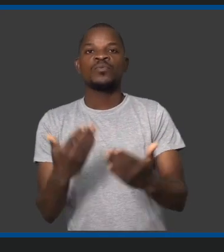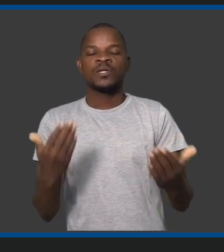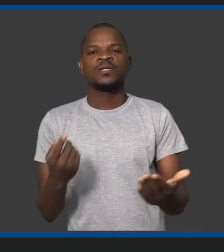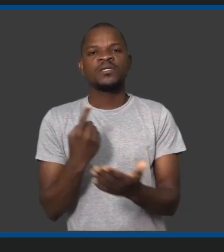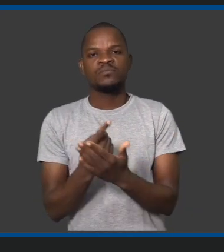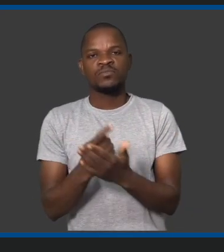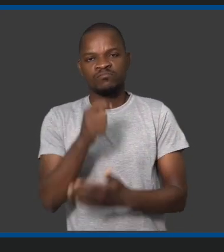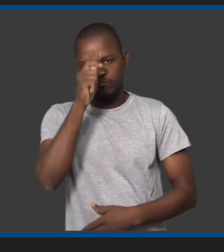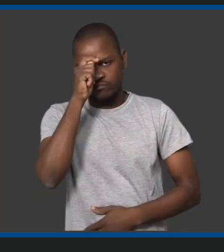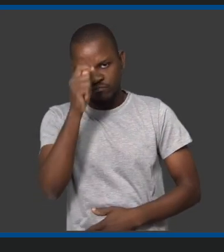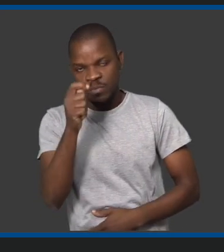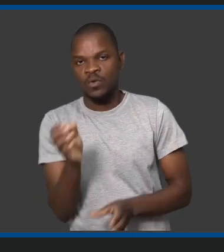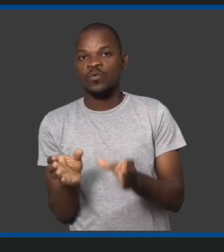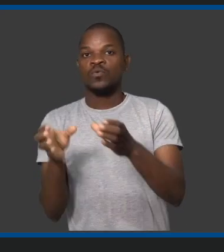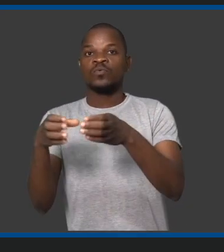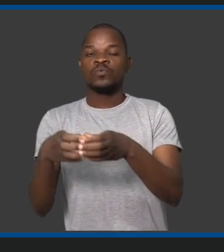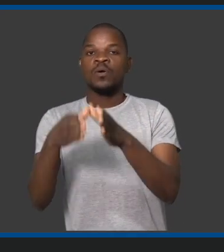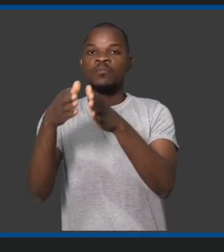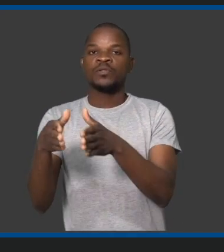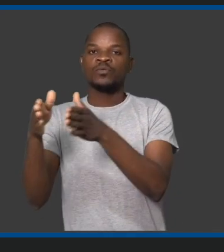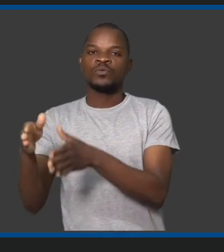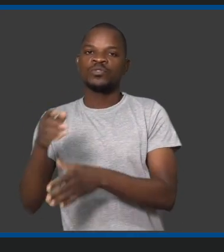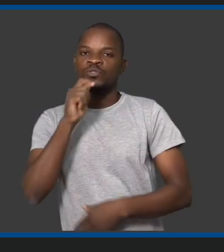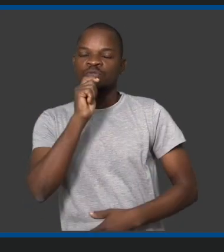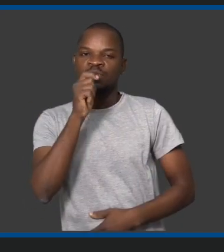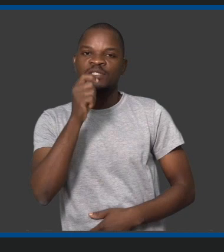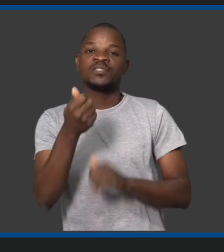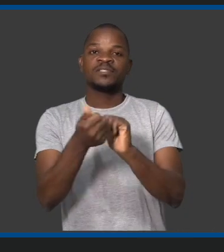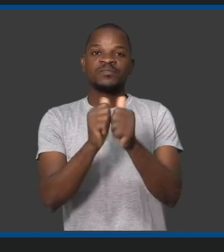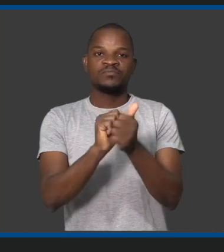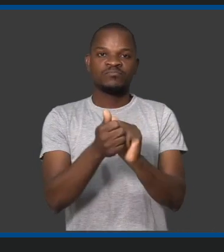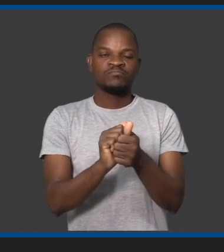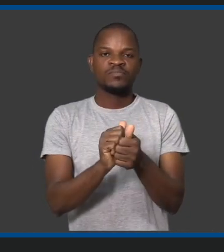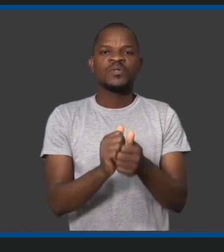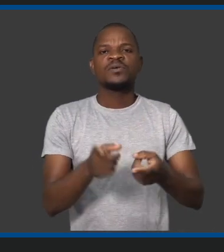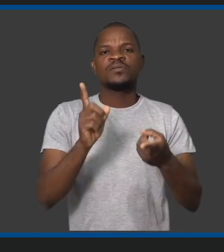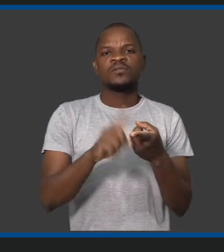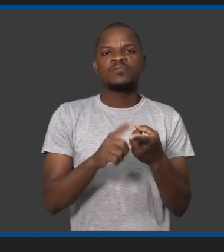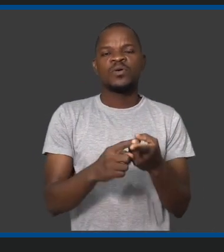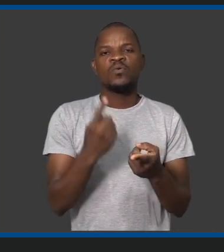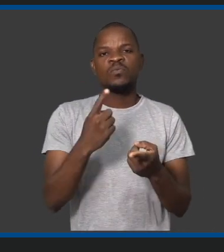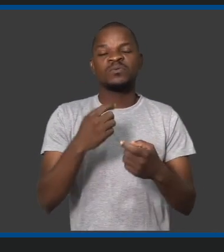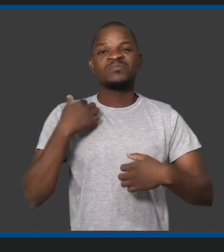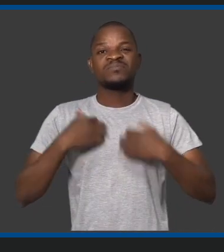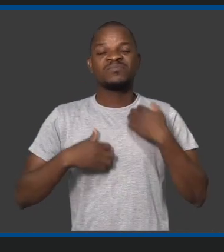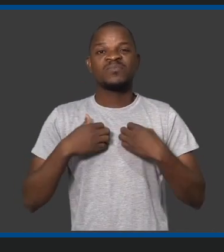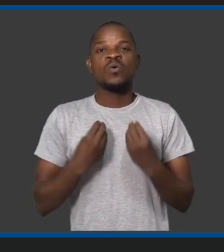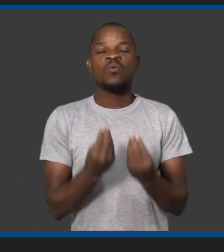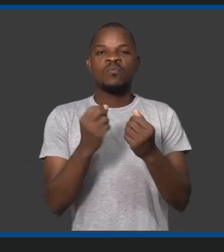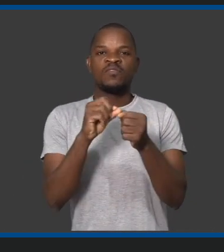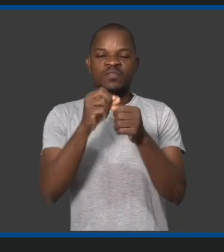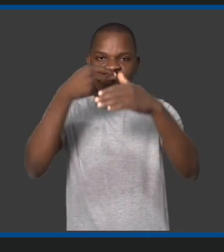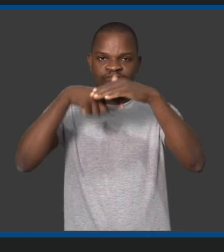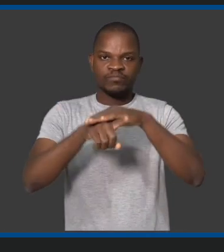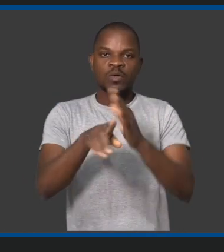conferisse alguma dignidade da classe de jornalistas desportivos e uma das questões é como